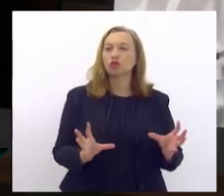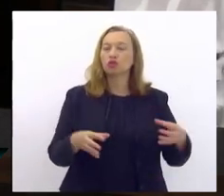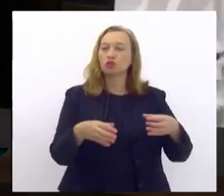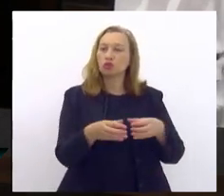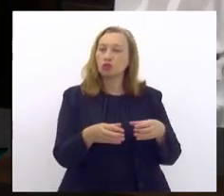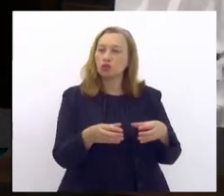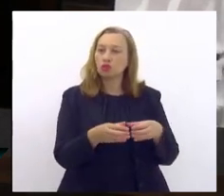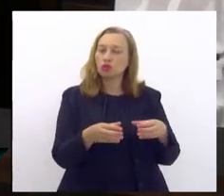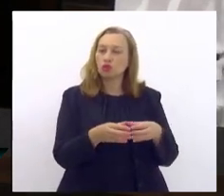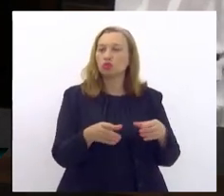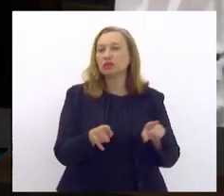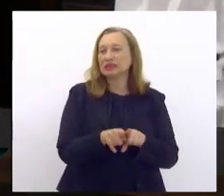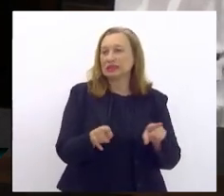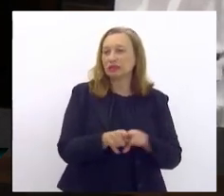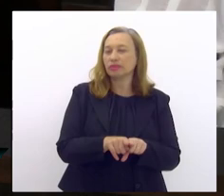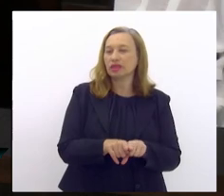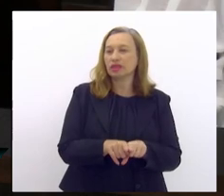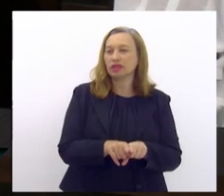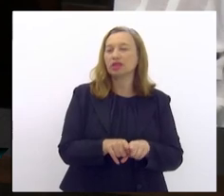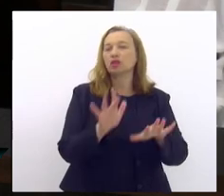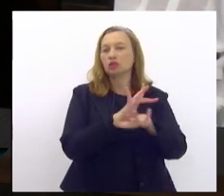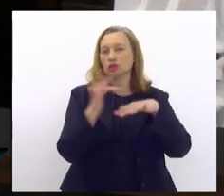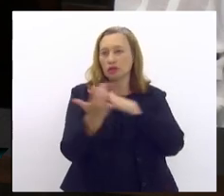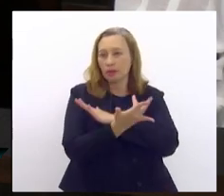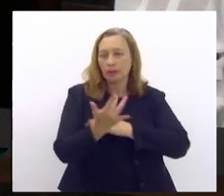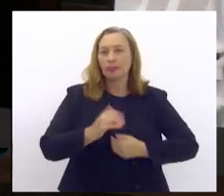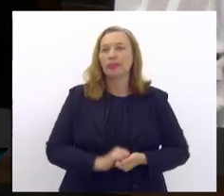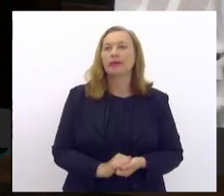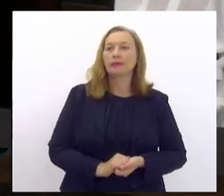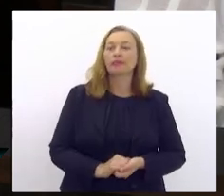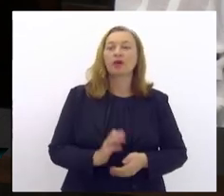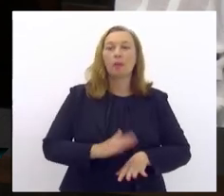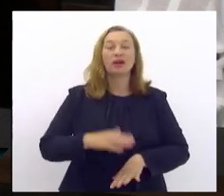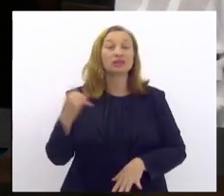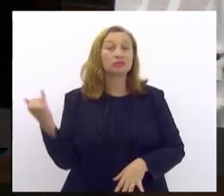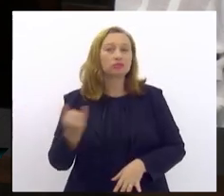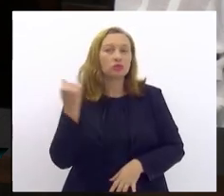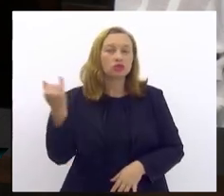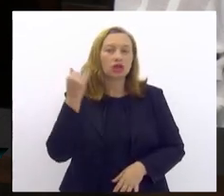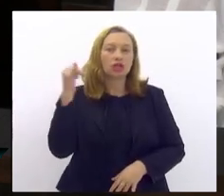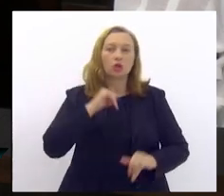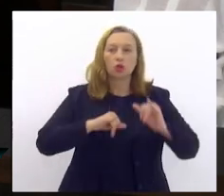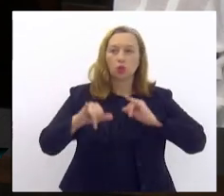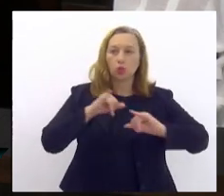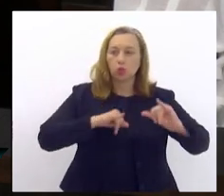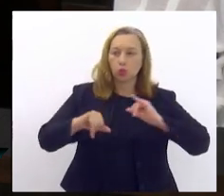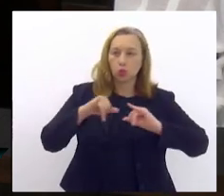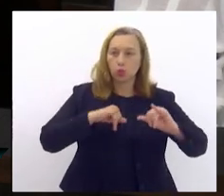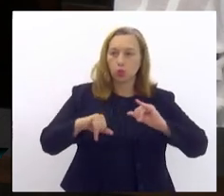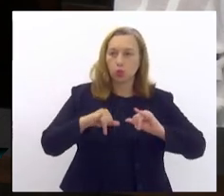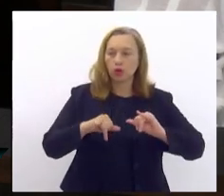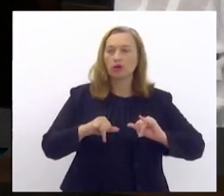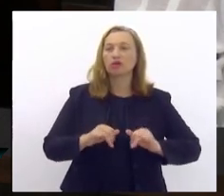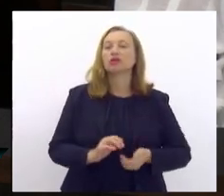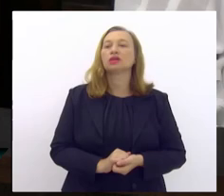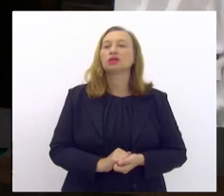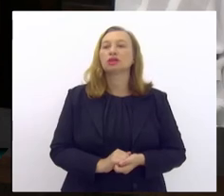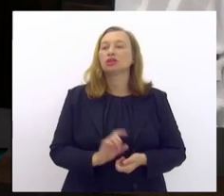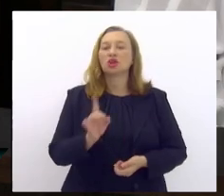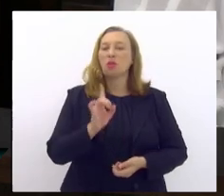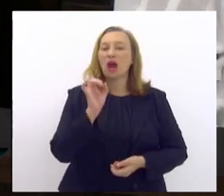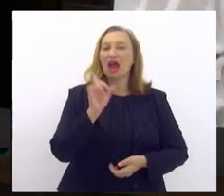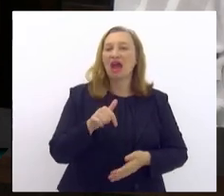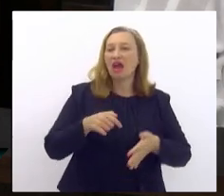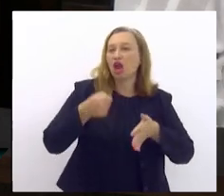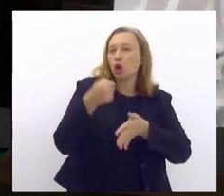redes sociais. O mais importante é a informação. Nós estamos aqui para a informação. Não é luta